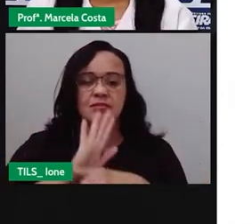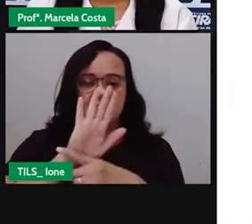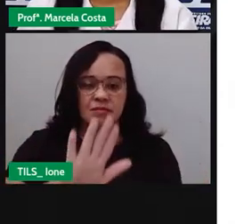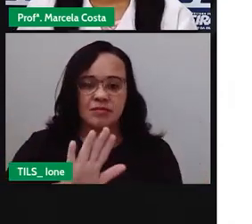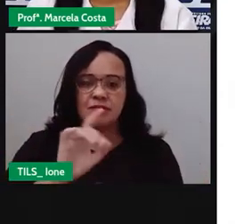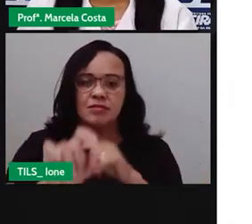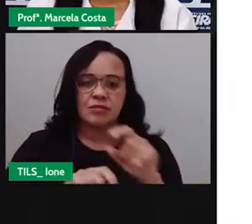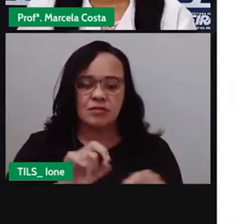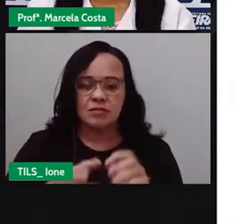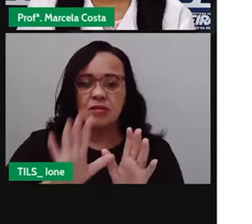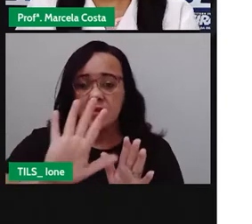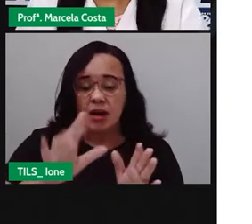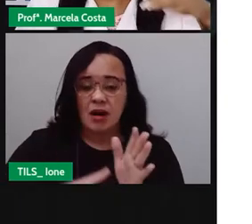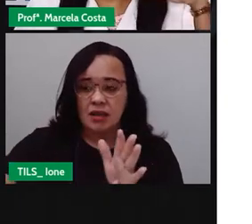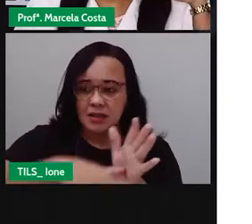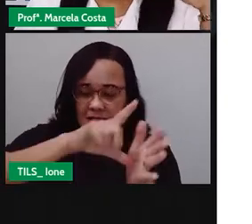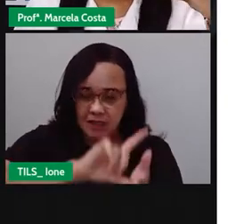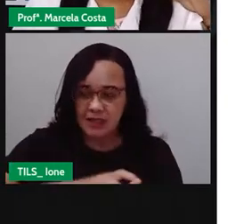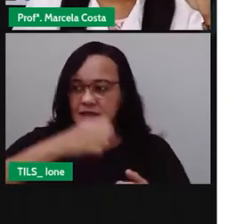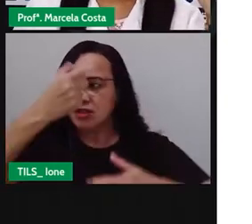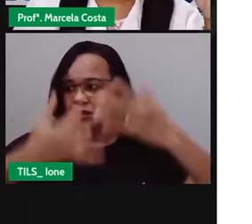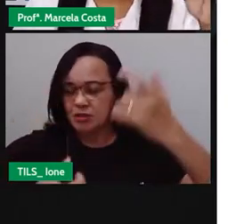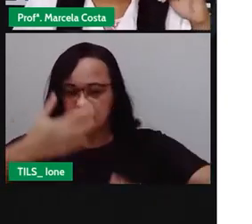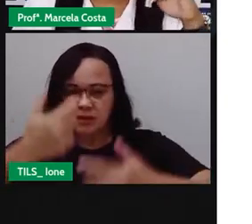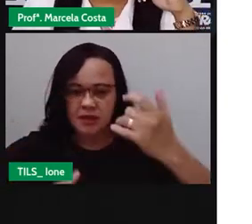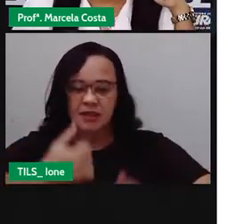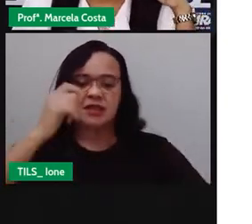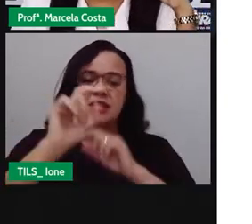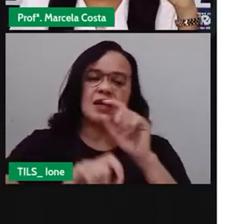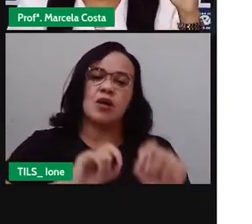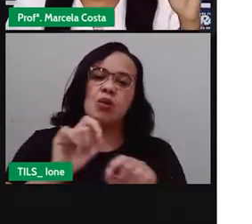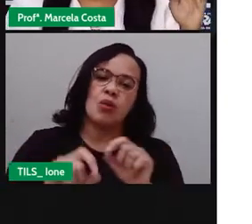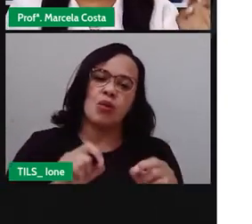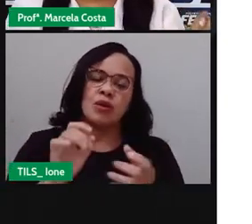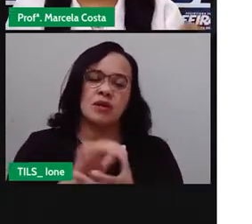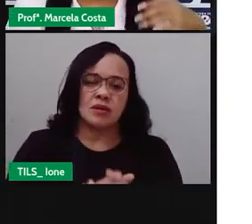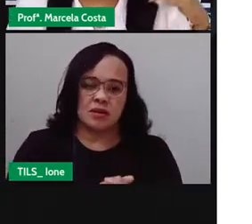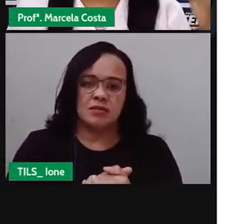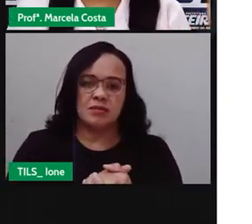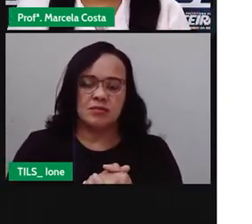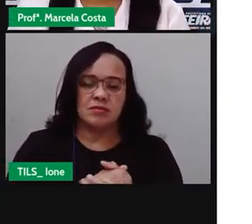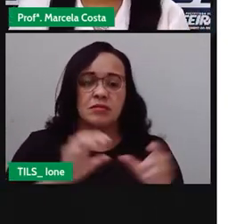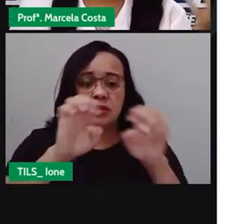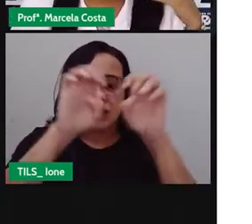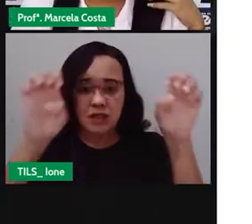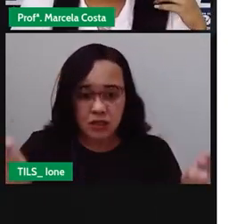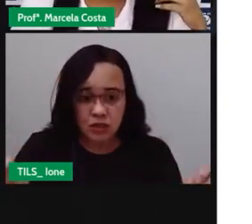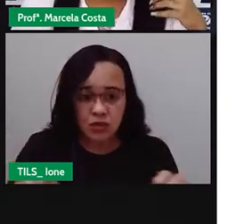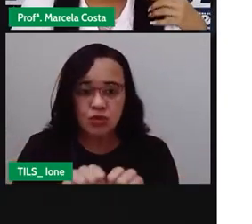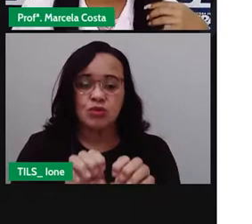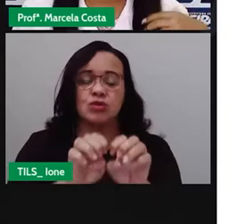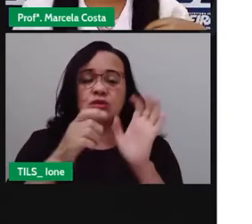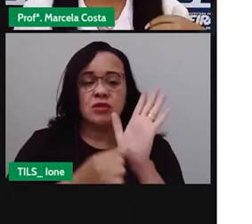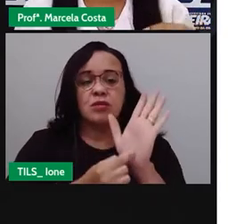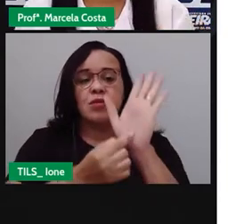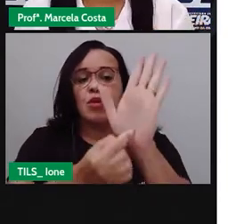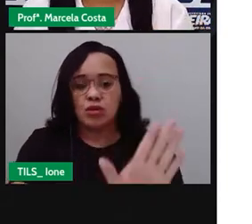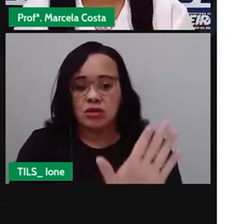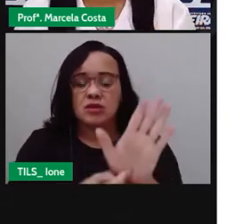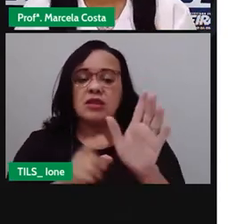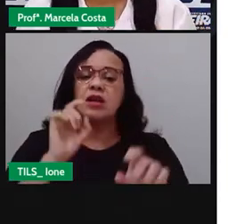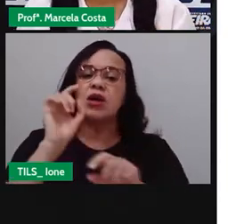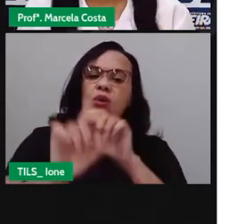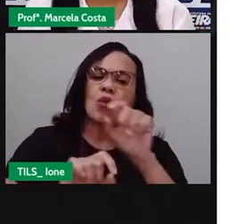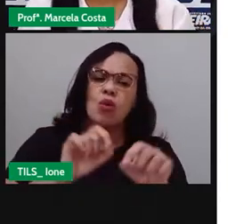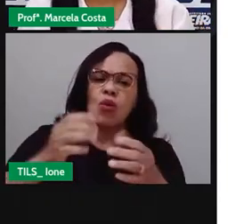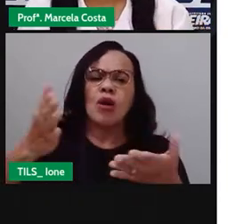Antes de falar um pouco sobre a estrutura de um guia turístico, a gente vai mostrar para vocês algumas